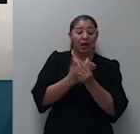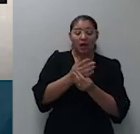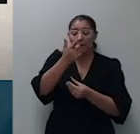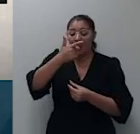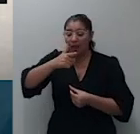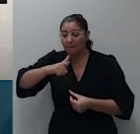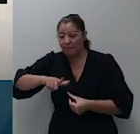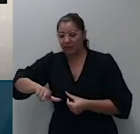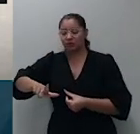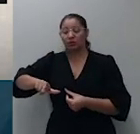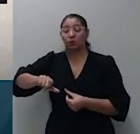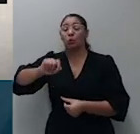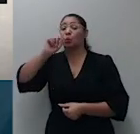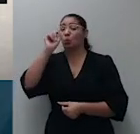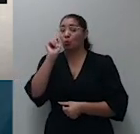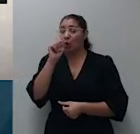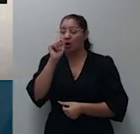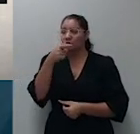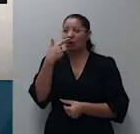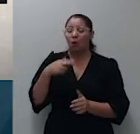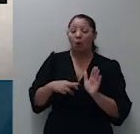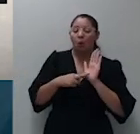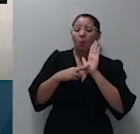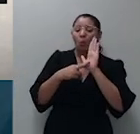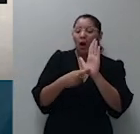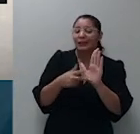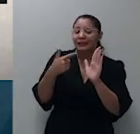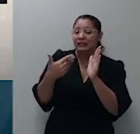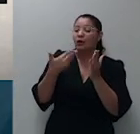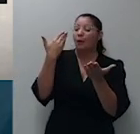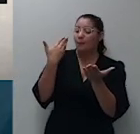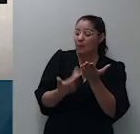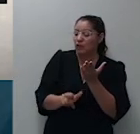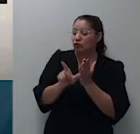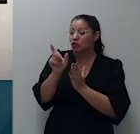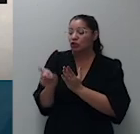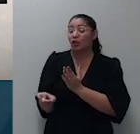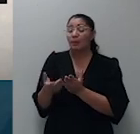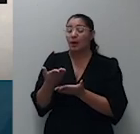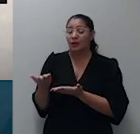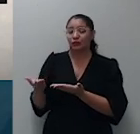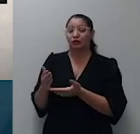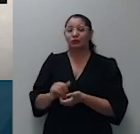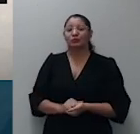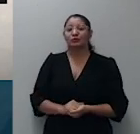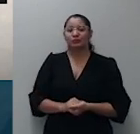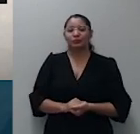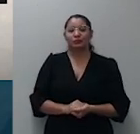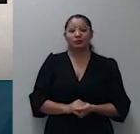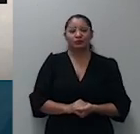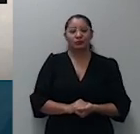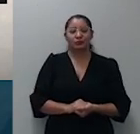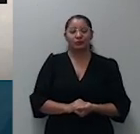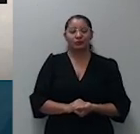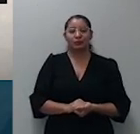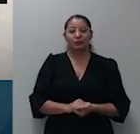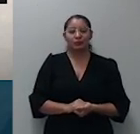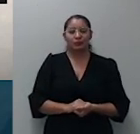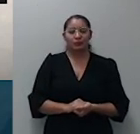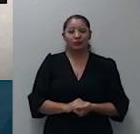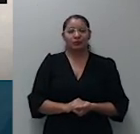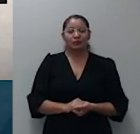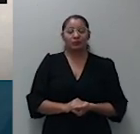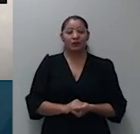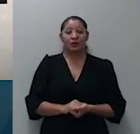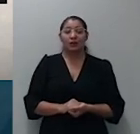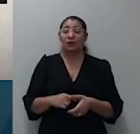demonstrado efetivo prejuízo à parte em face do princípio da instrumentalidade das formas e trago diversos